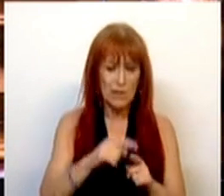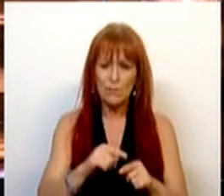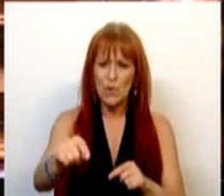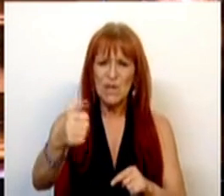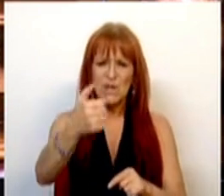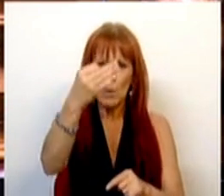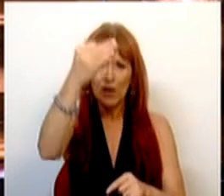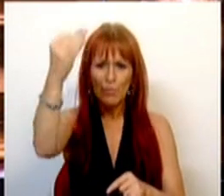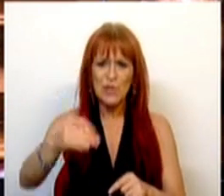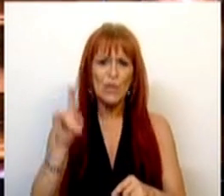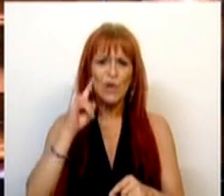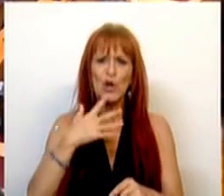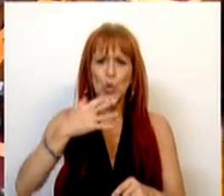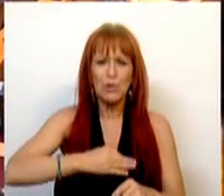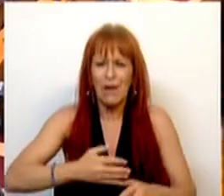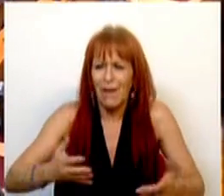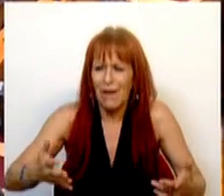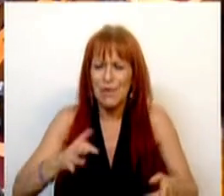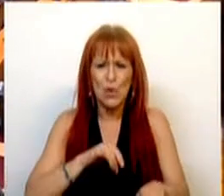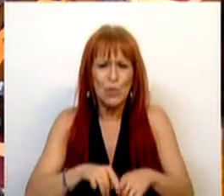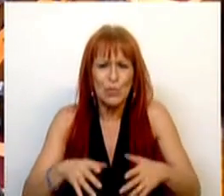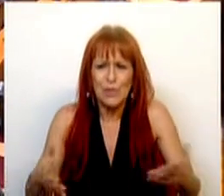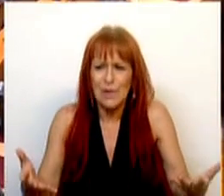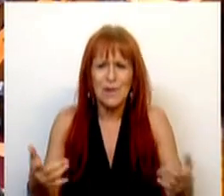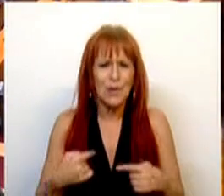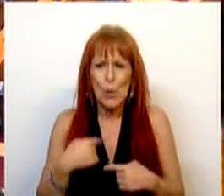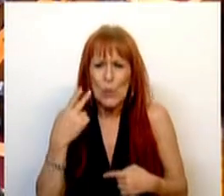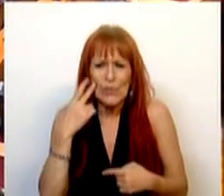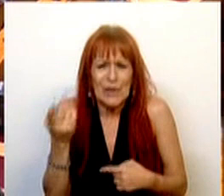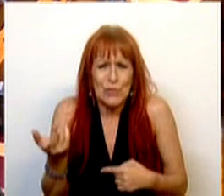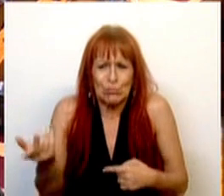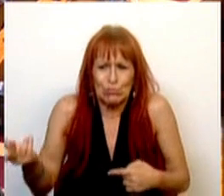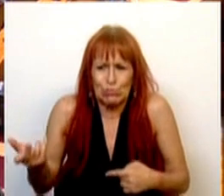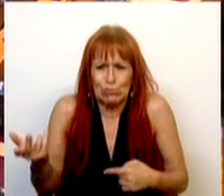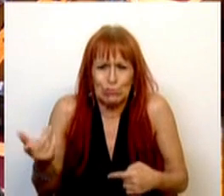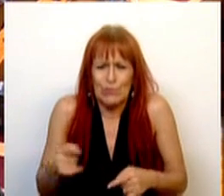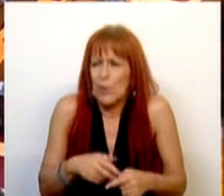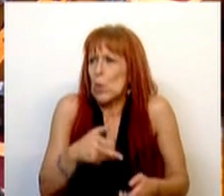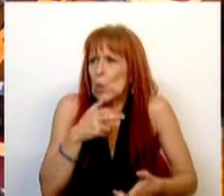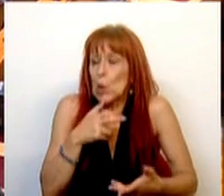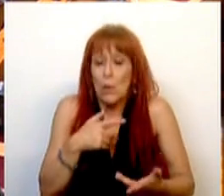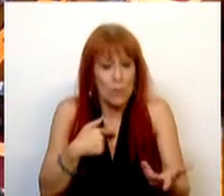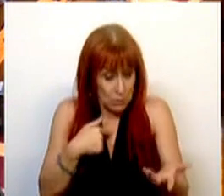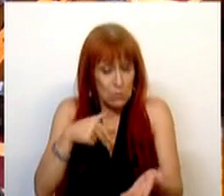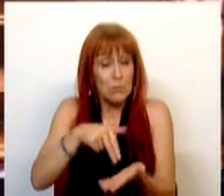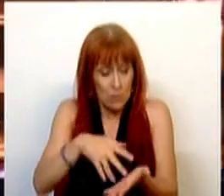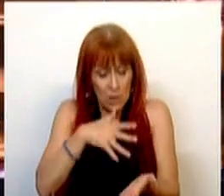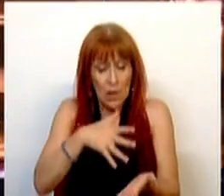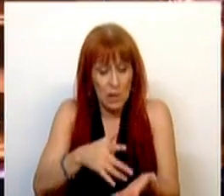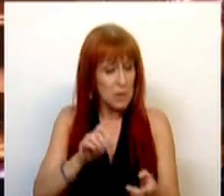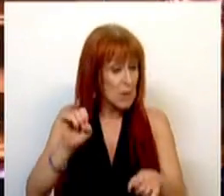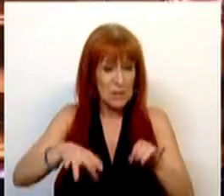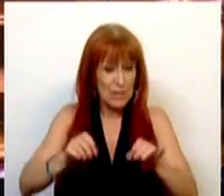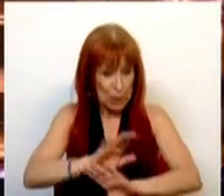50% no valor total. Portanto, Sr. Deputado, não vejo este drama que ali colocou, que nada